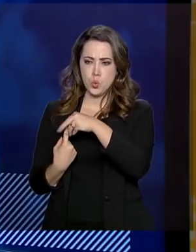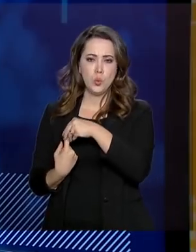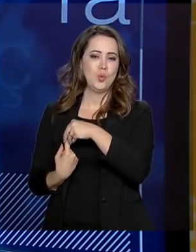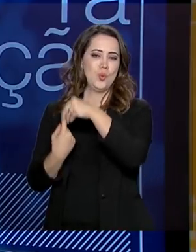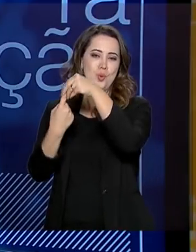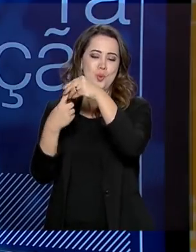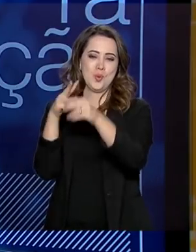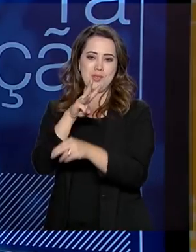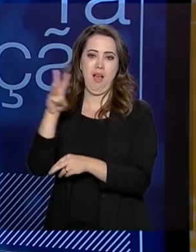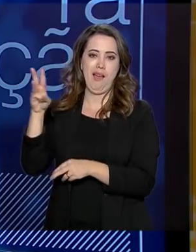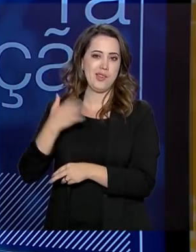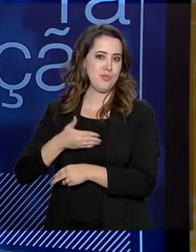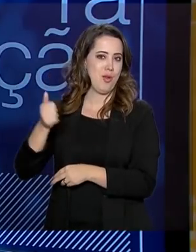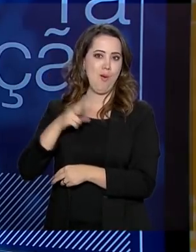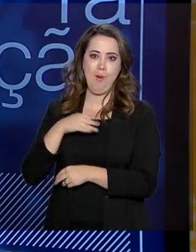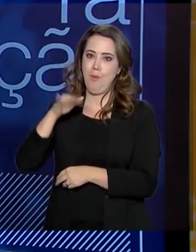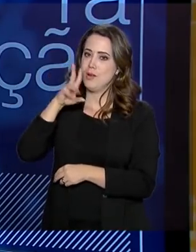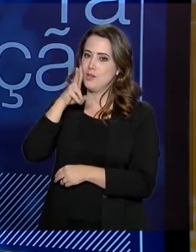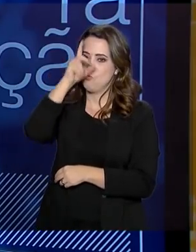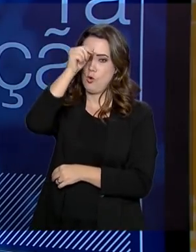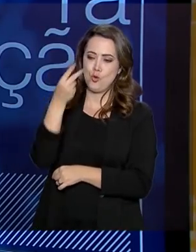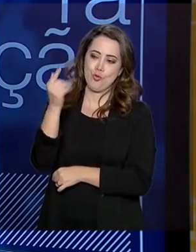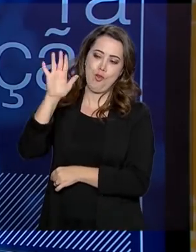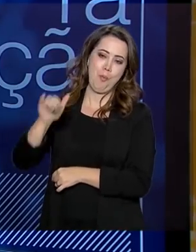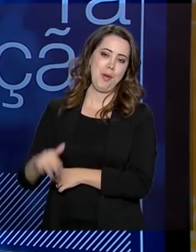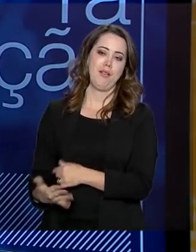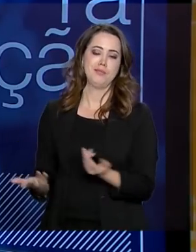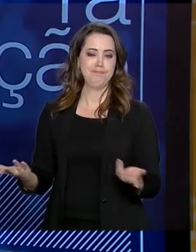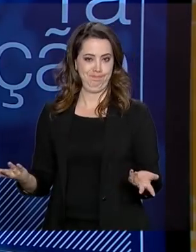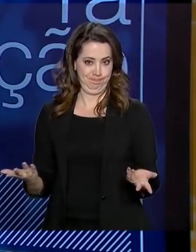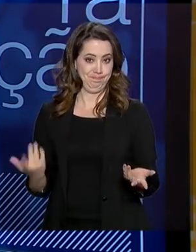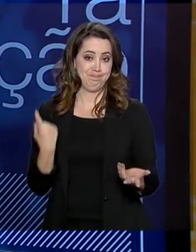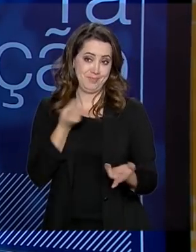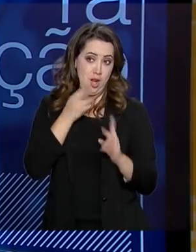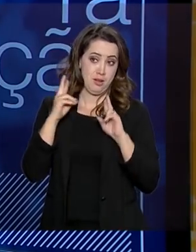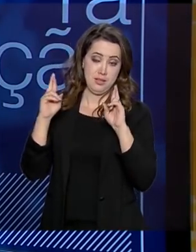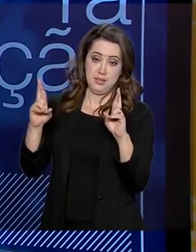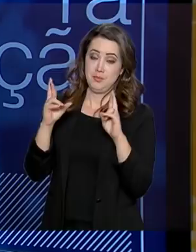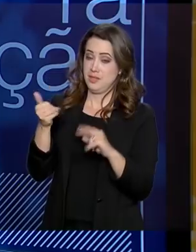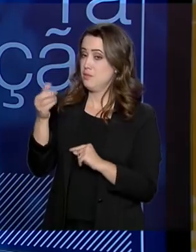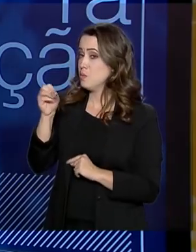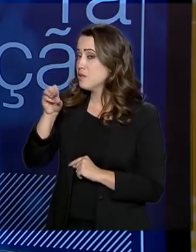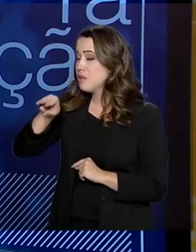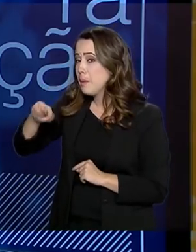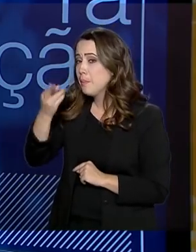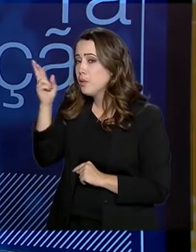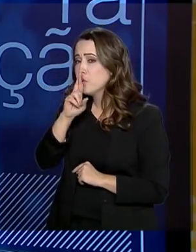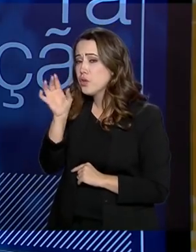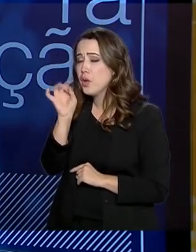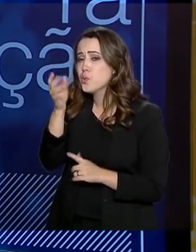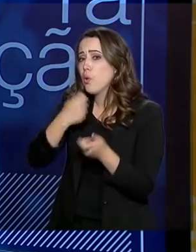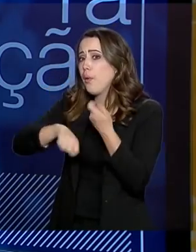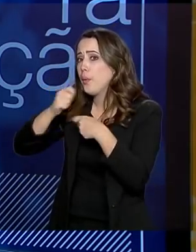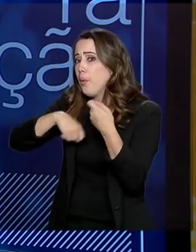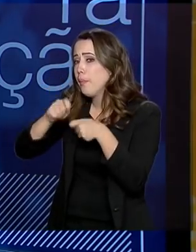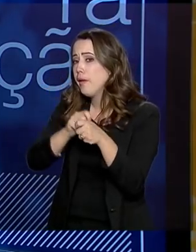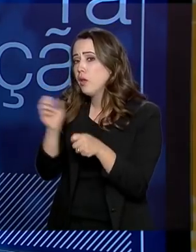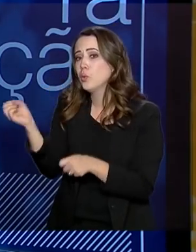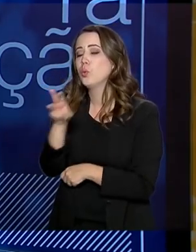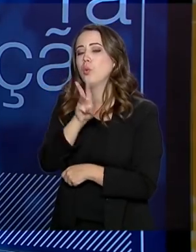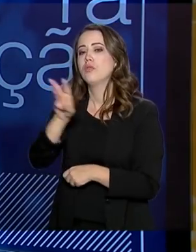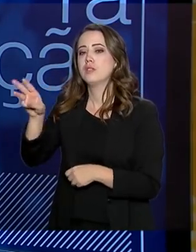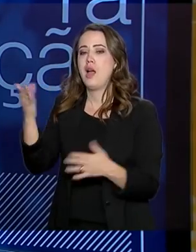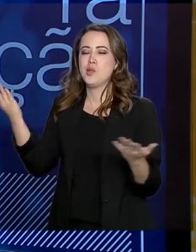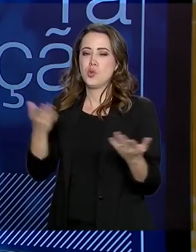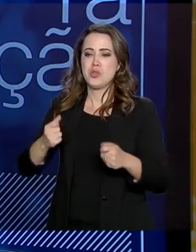um site mais robusto e muito mais barato. Nós estimamos em 100 milhões de reais só a economia desse portal. Hoje, a gente